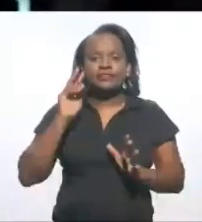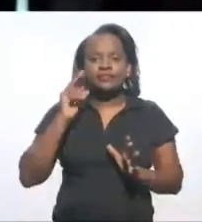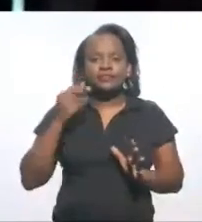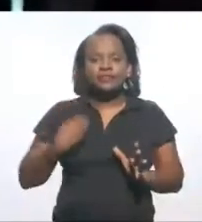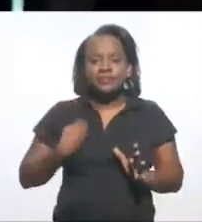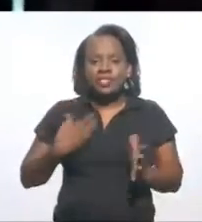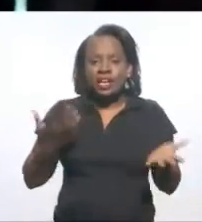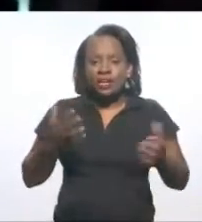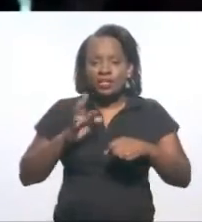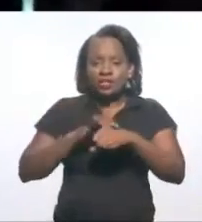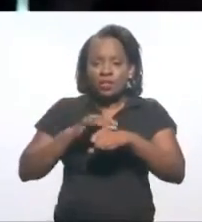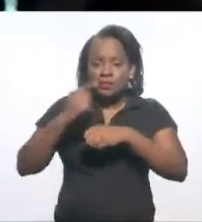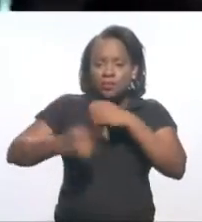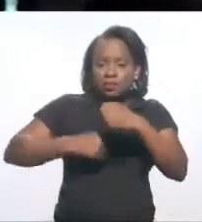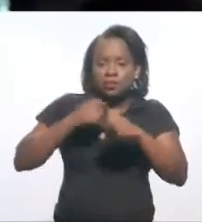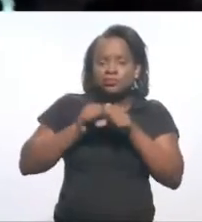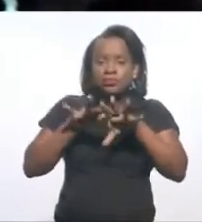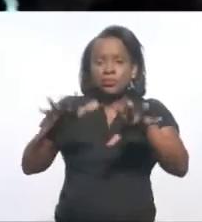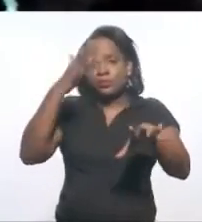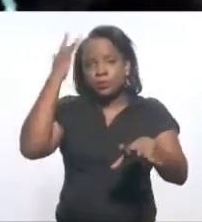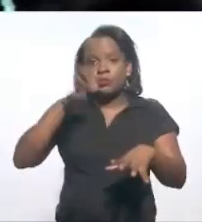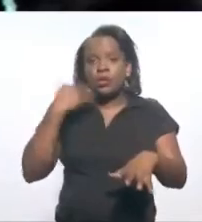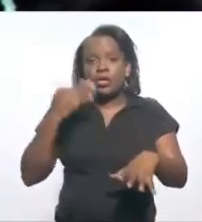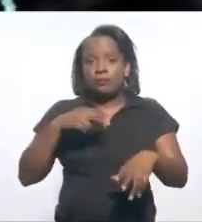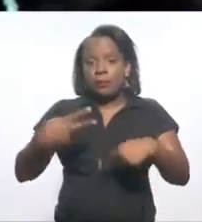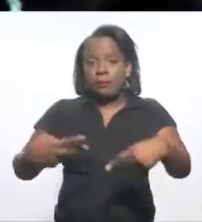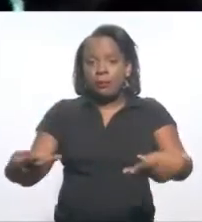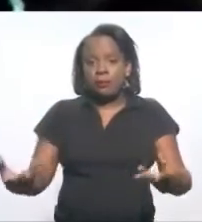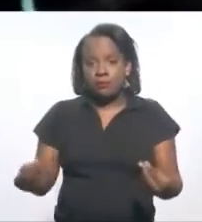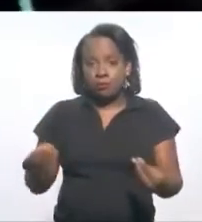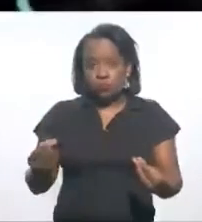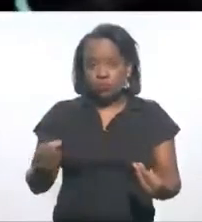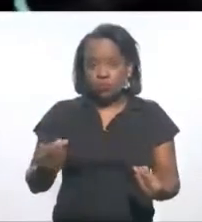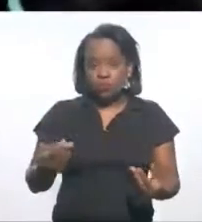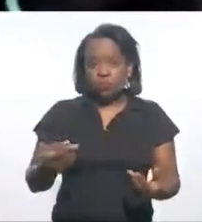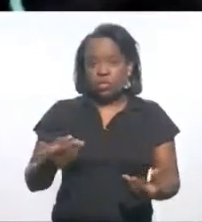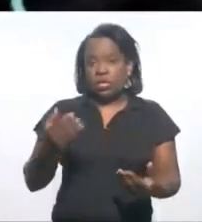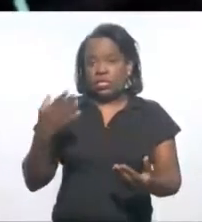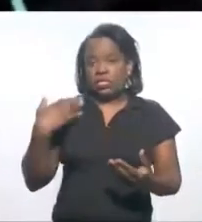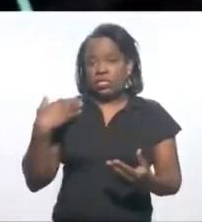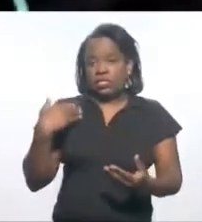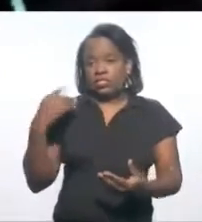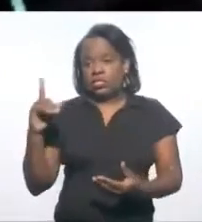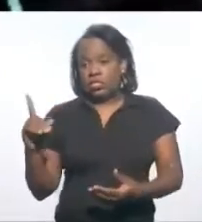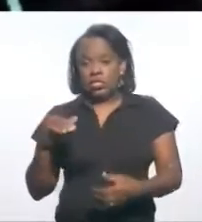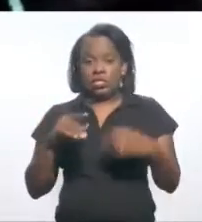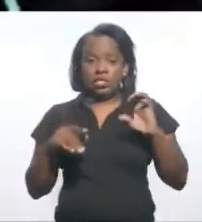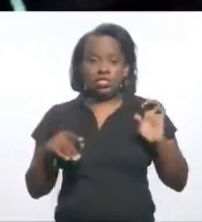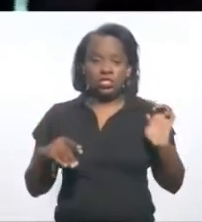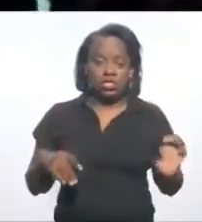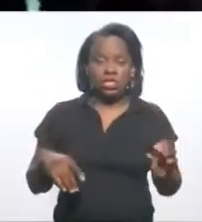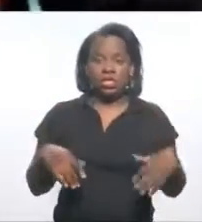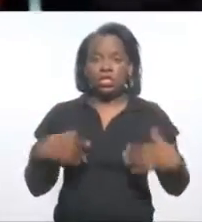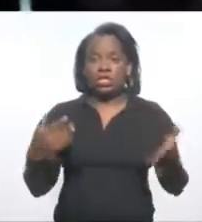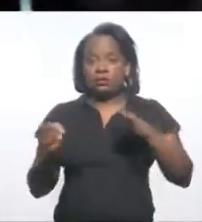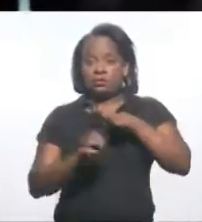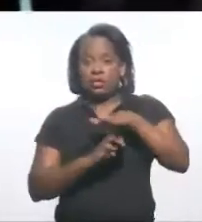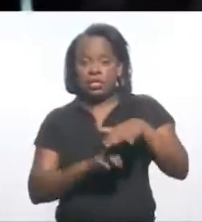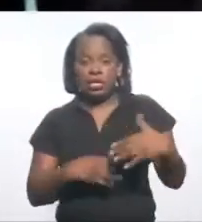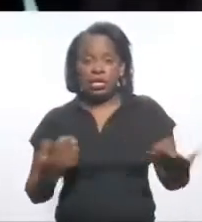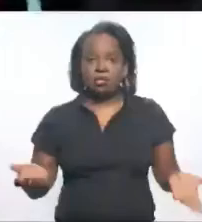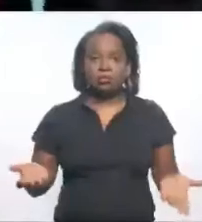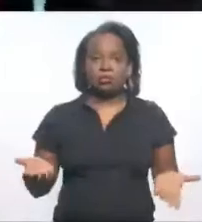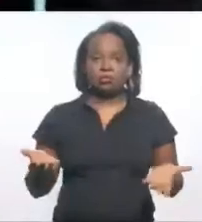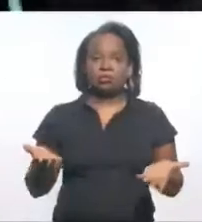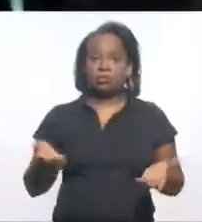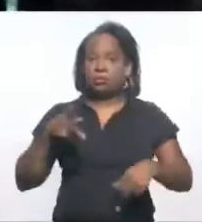vive uma pandemia que está matando as pessoas, seja de direita, seja de esquerda, seja empresário,